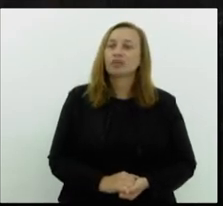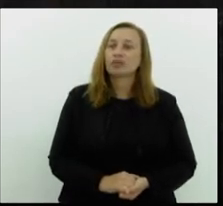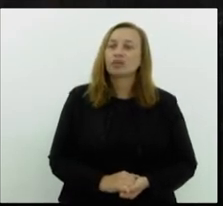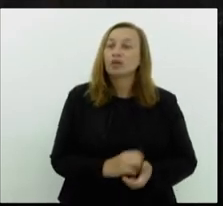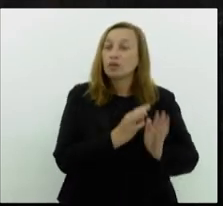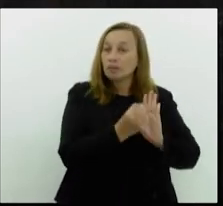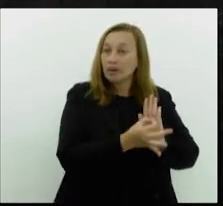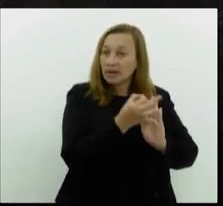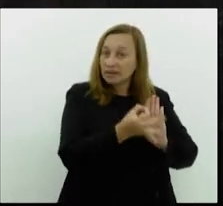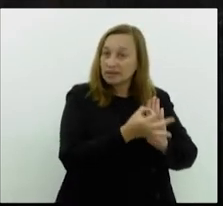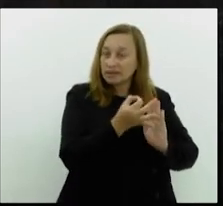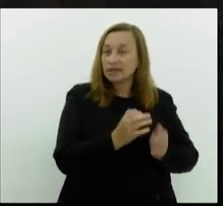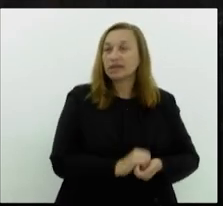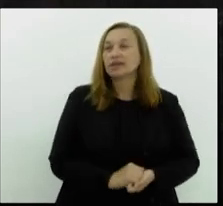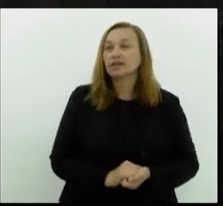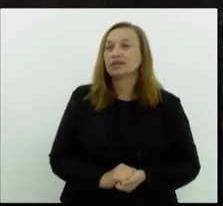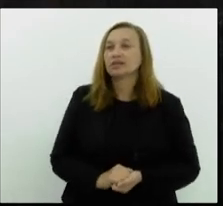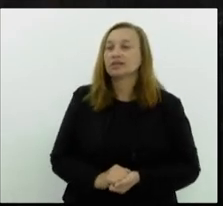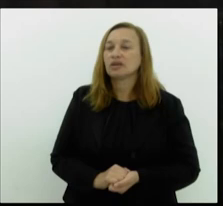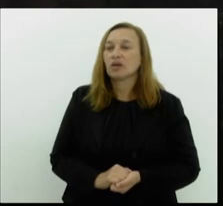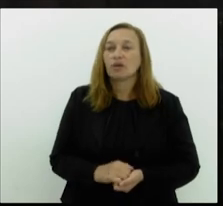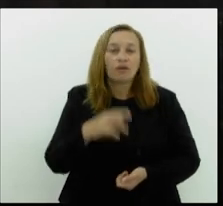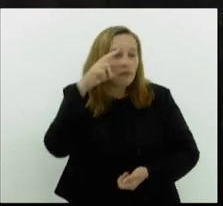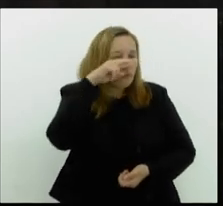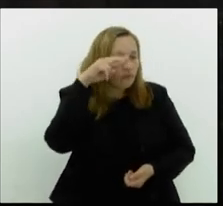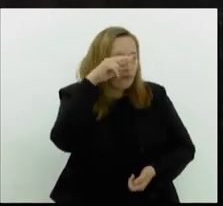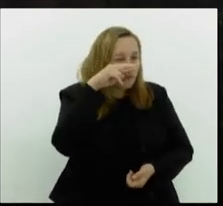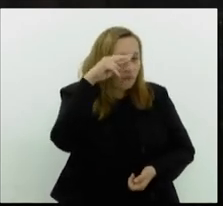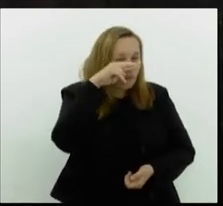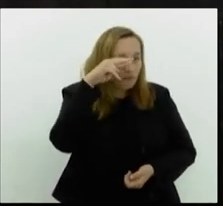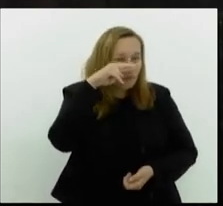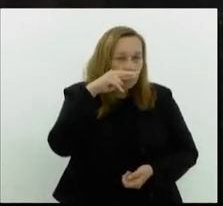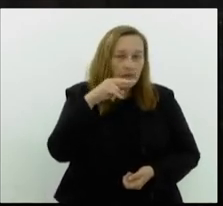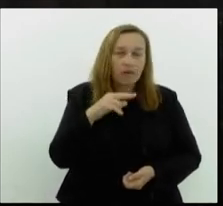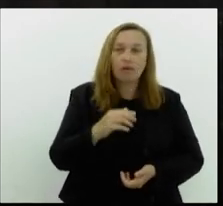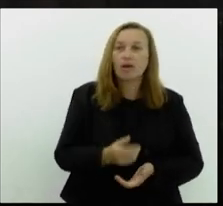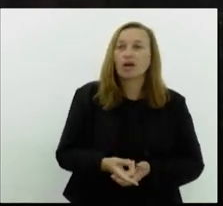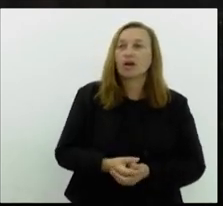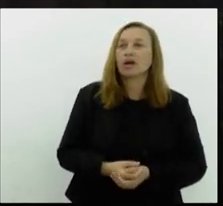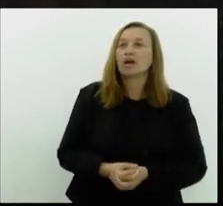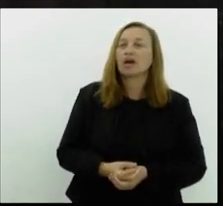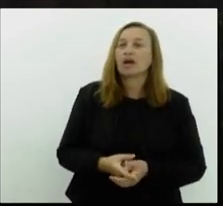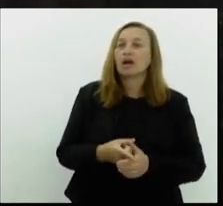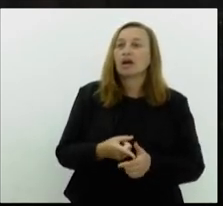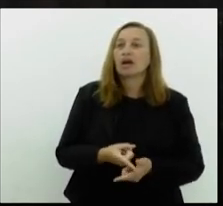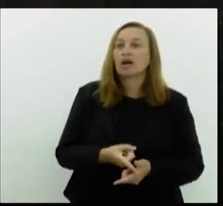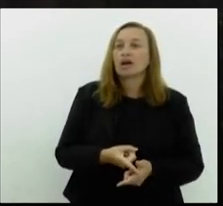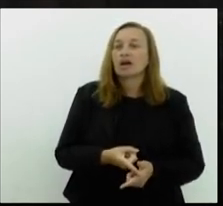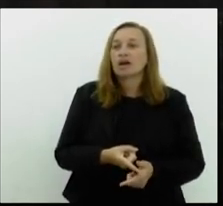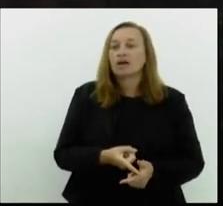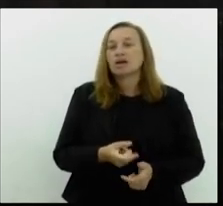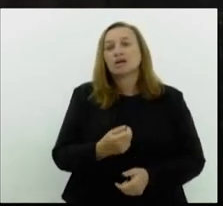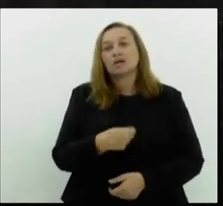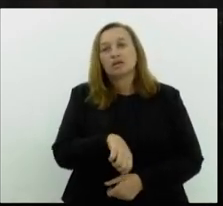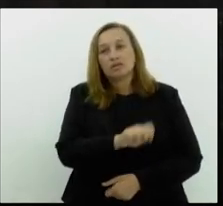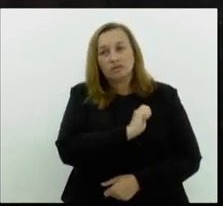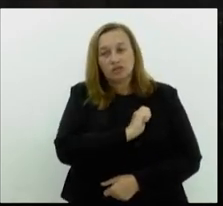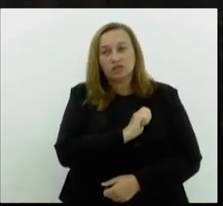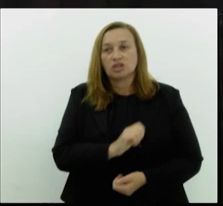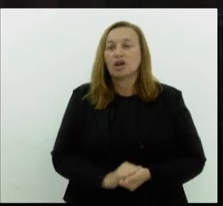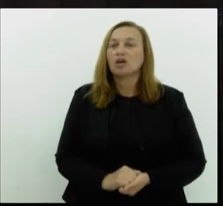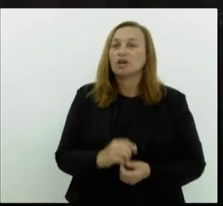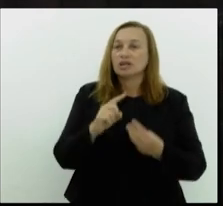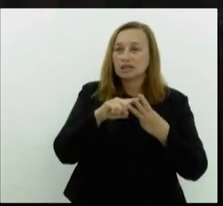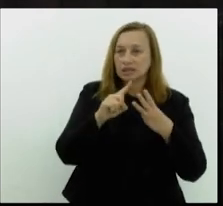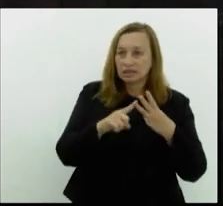triunvirato que fiscaliza o regime de recuperação fiscal, que são três representantes, um do